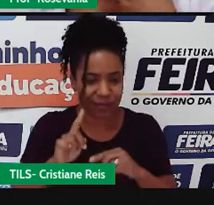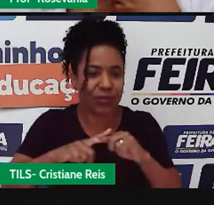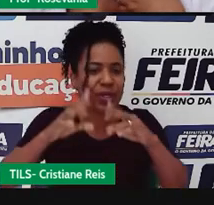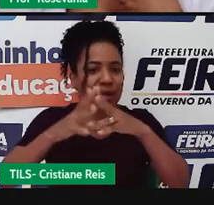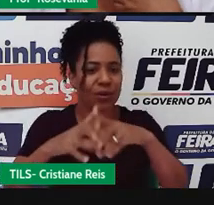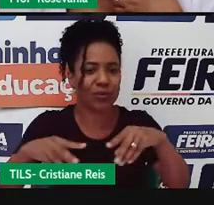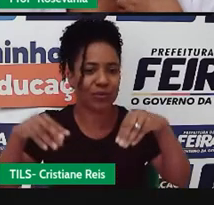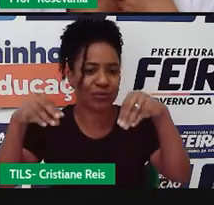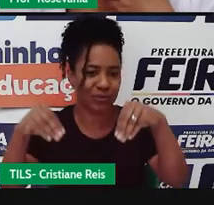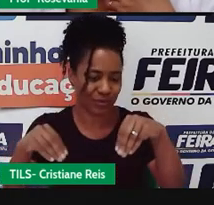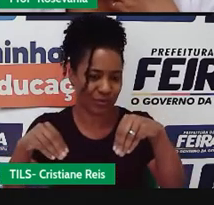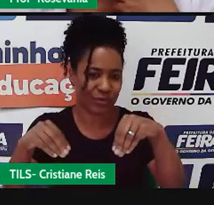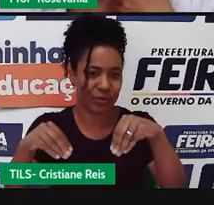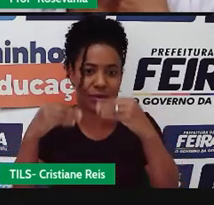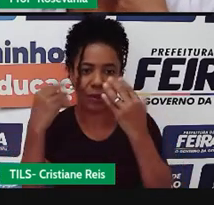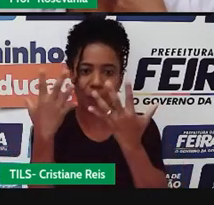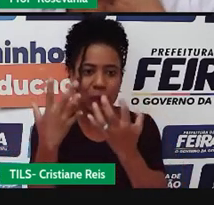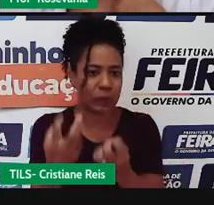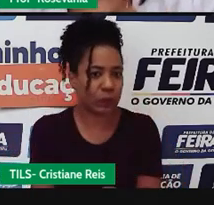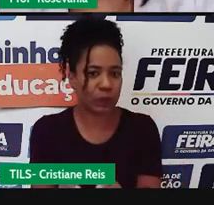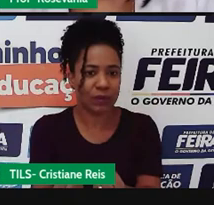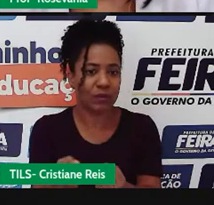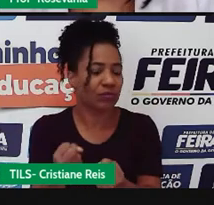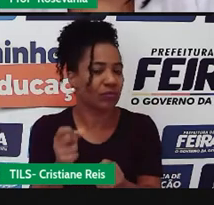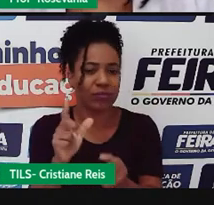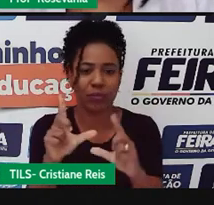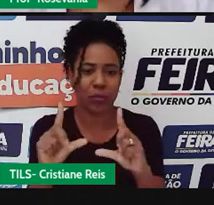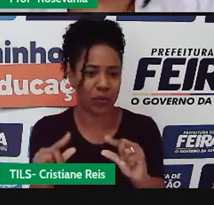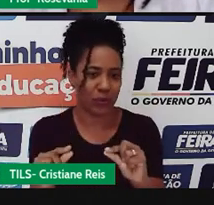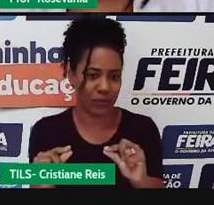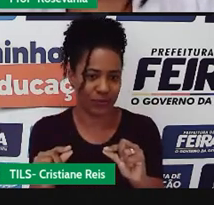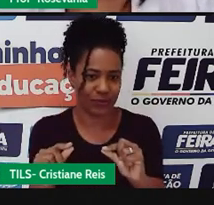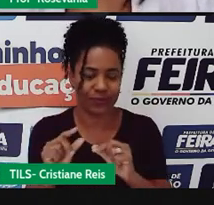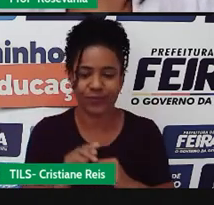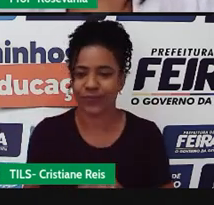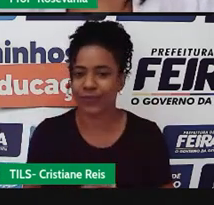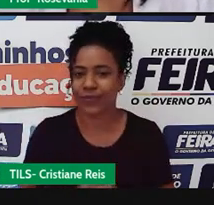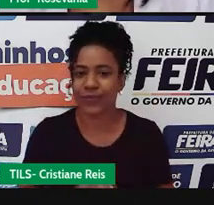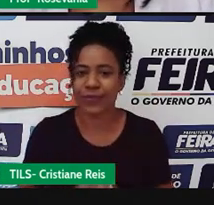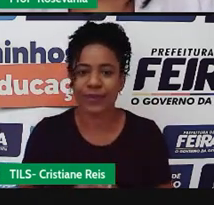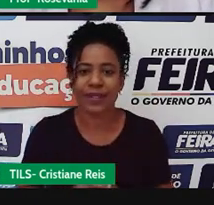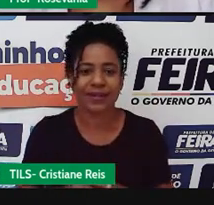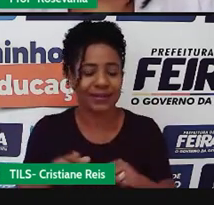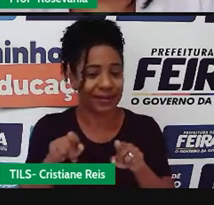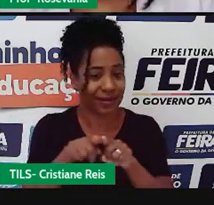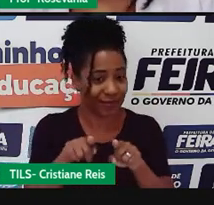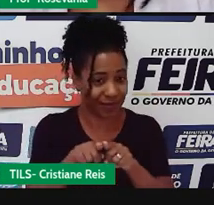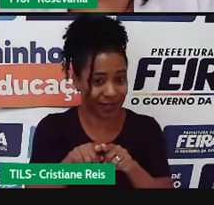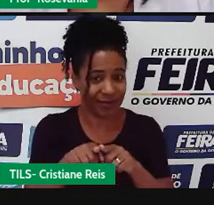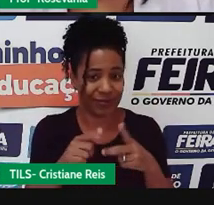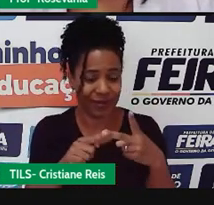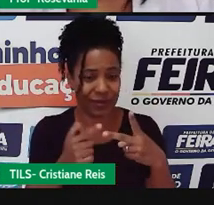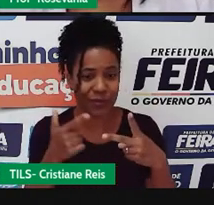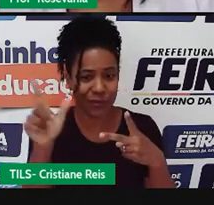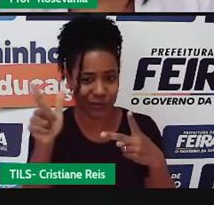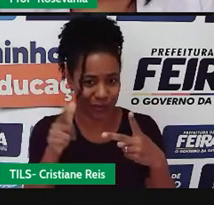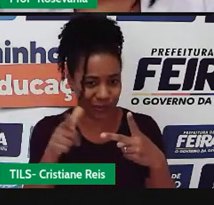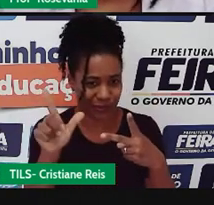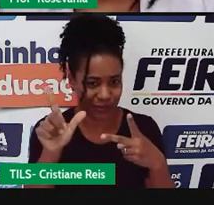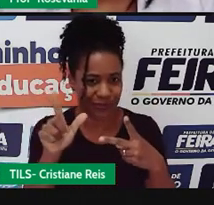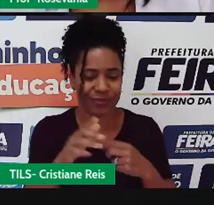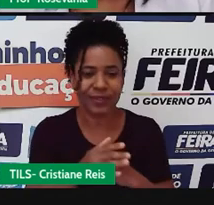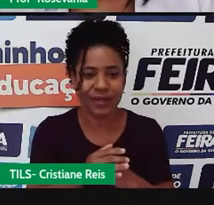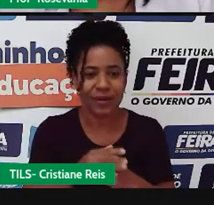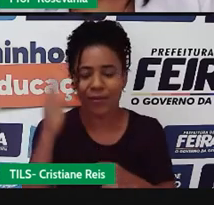escoado, né, através dos córregos. outra coisa que durante muito tempo o Brasil não investiu, né, nessa